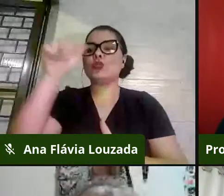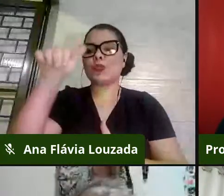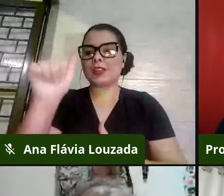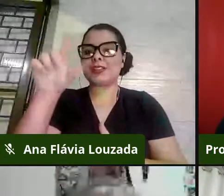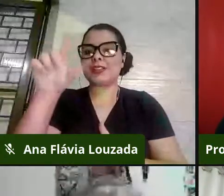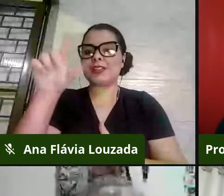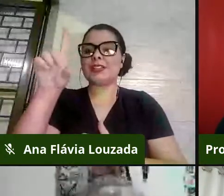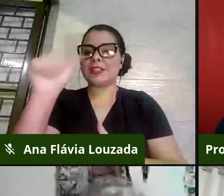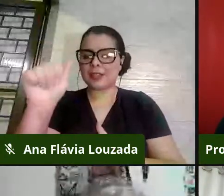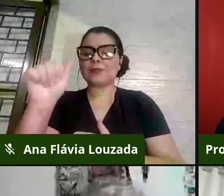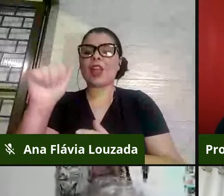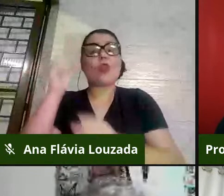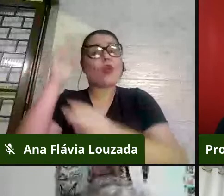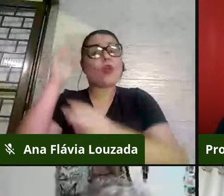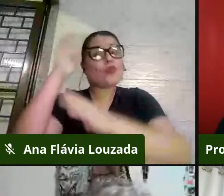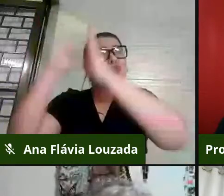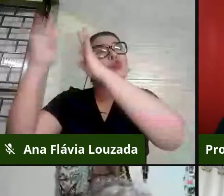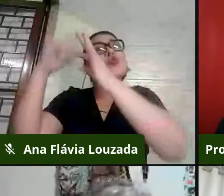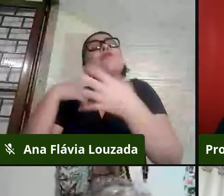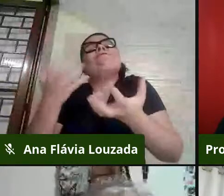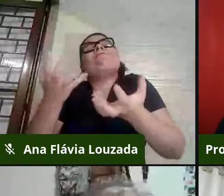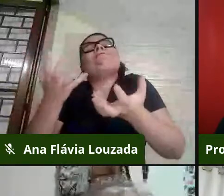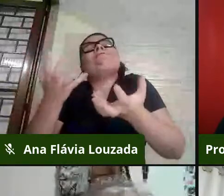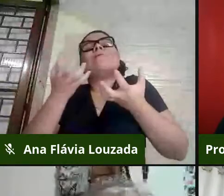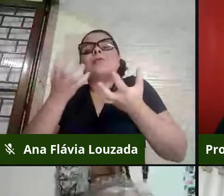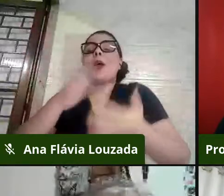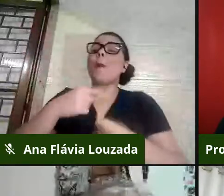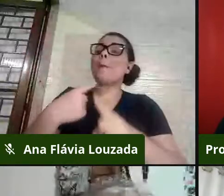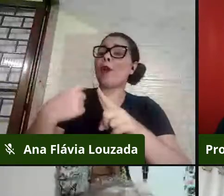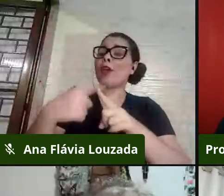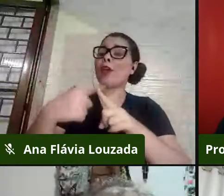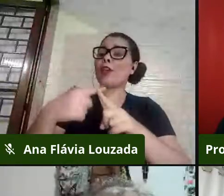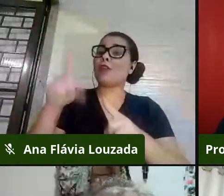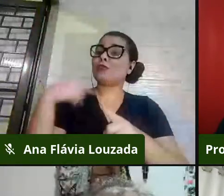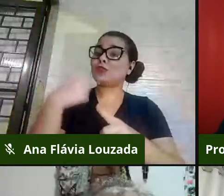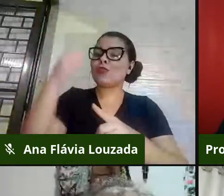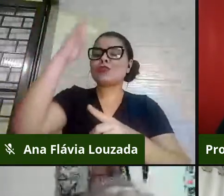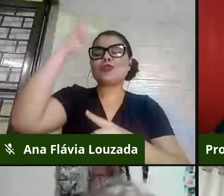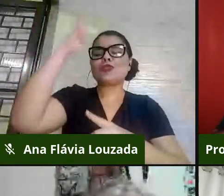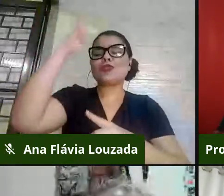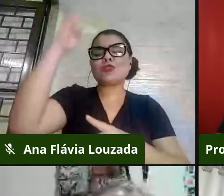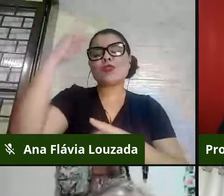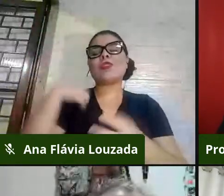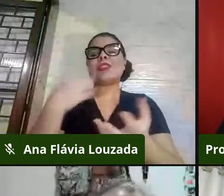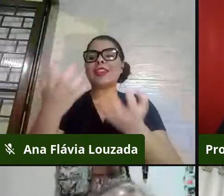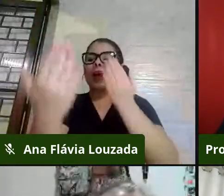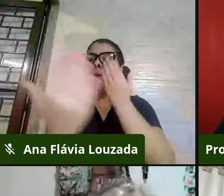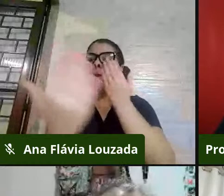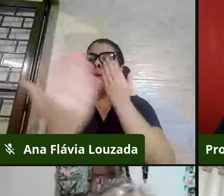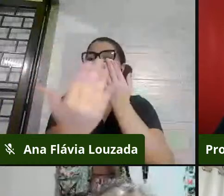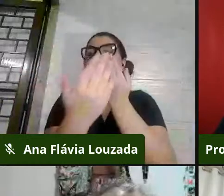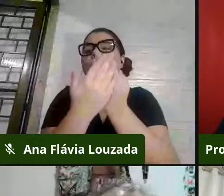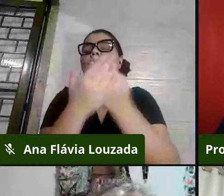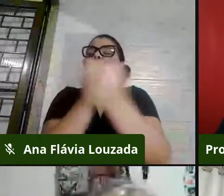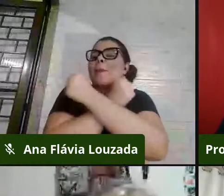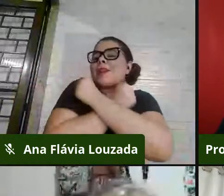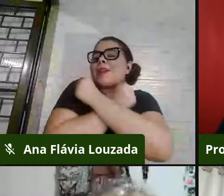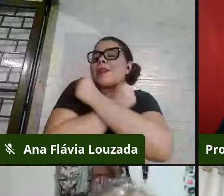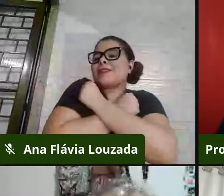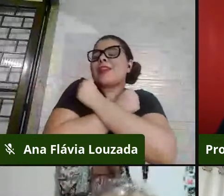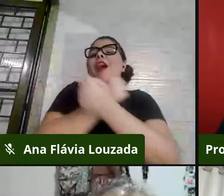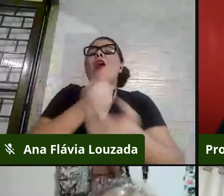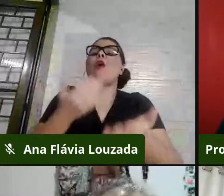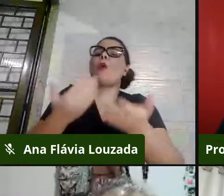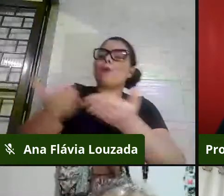Não do sonho que a gente gostaria, que o nosso sonho seria estarmos todos próximos, nos abraçando, nos acolhendo, como foi nas últimas